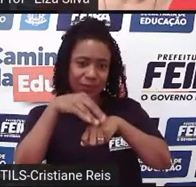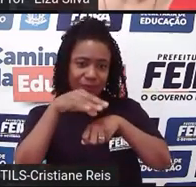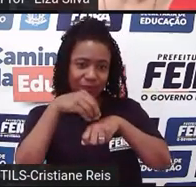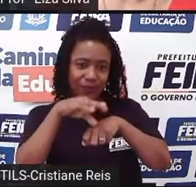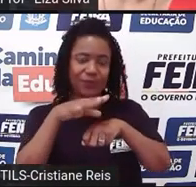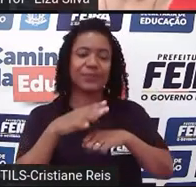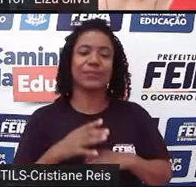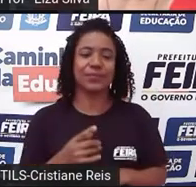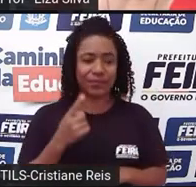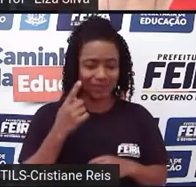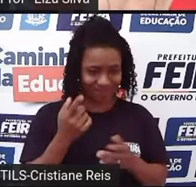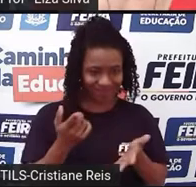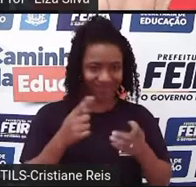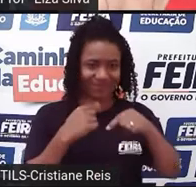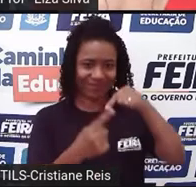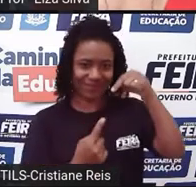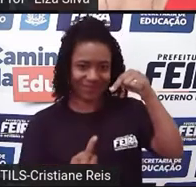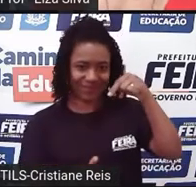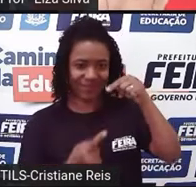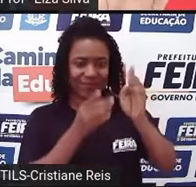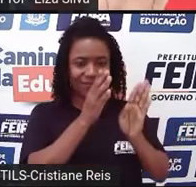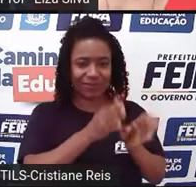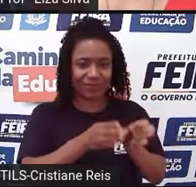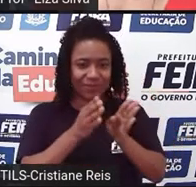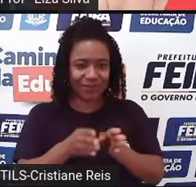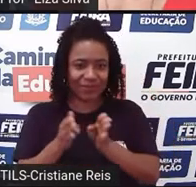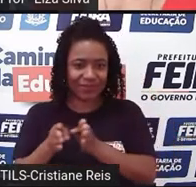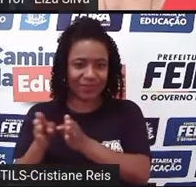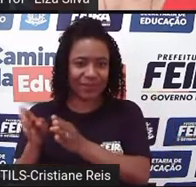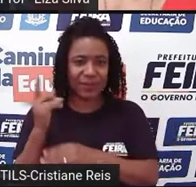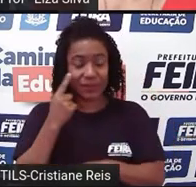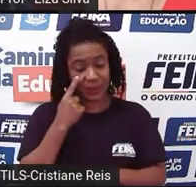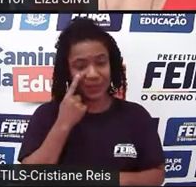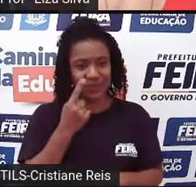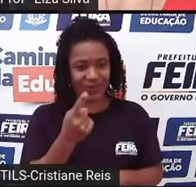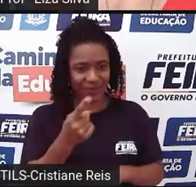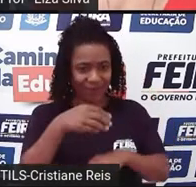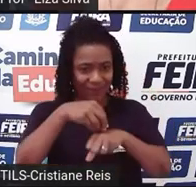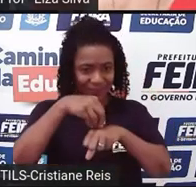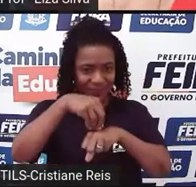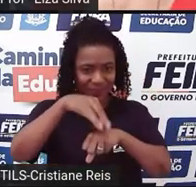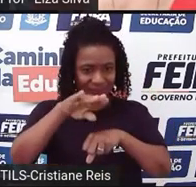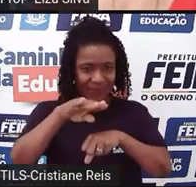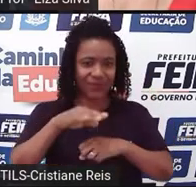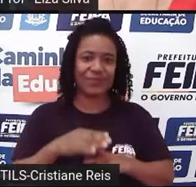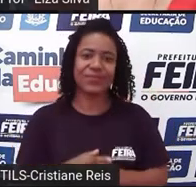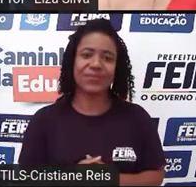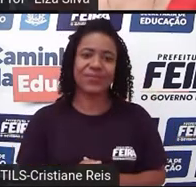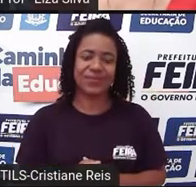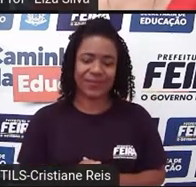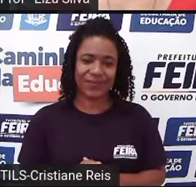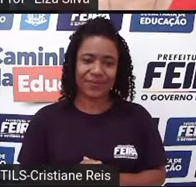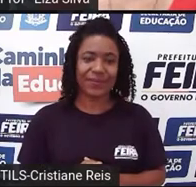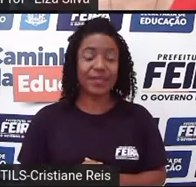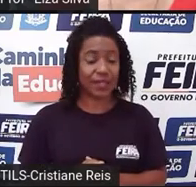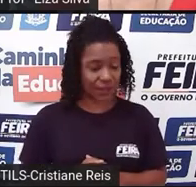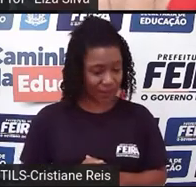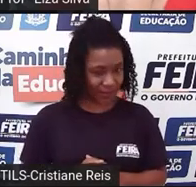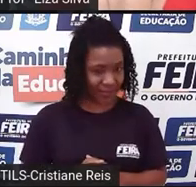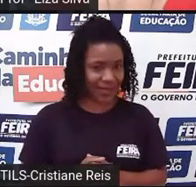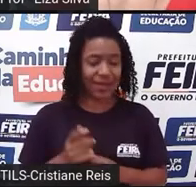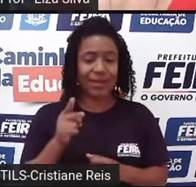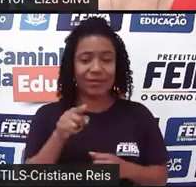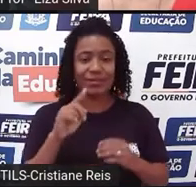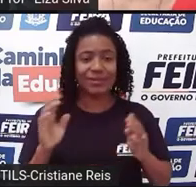organizar o seu caderno. Vejam aqui as nossas tips. Quando você for realizar atividade de classe,